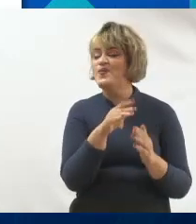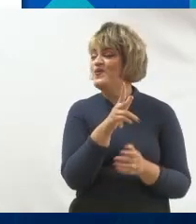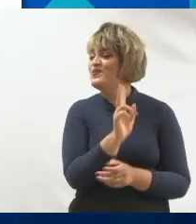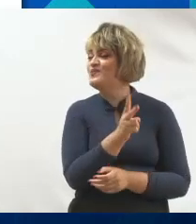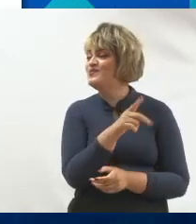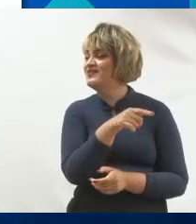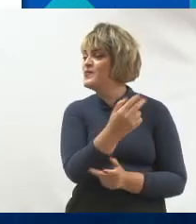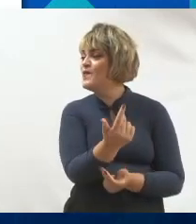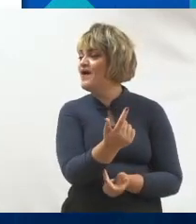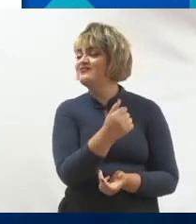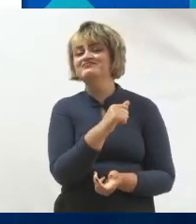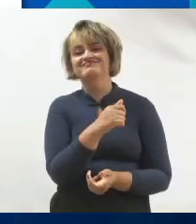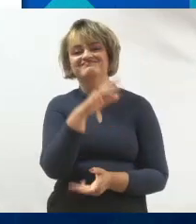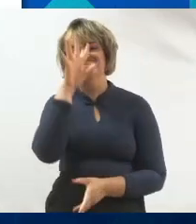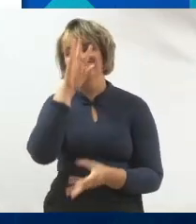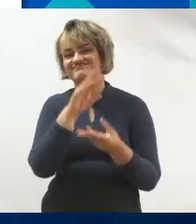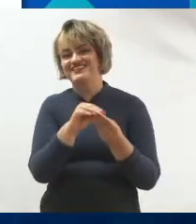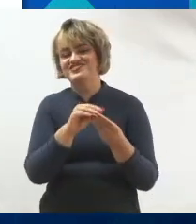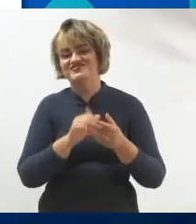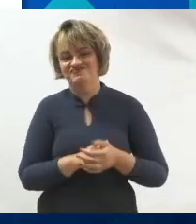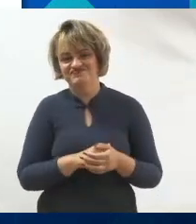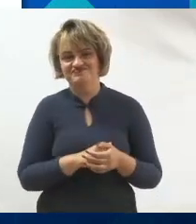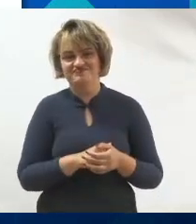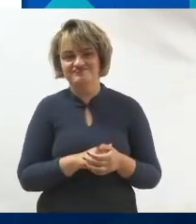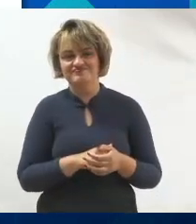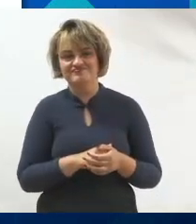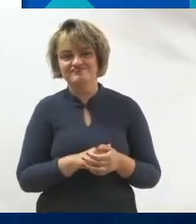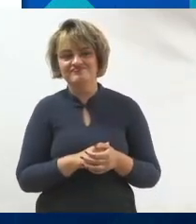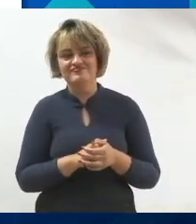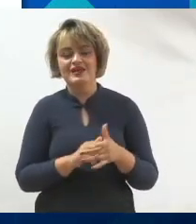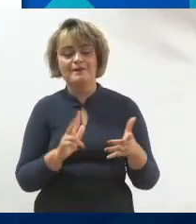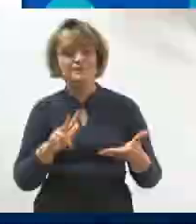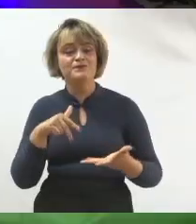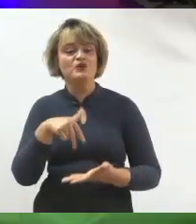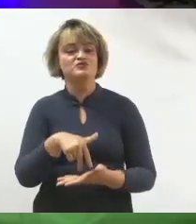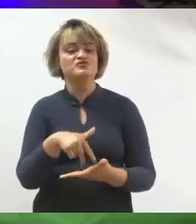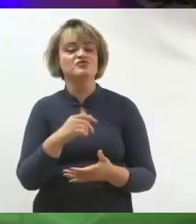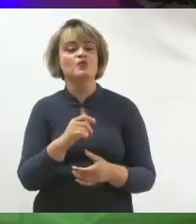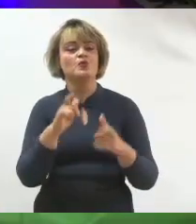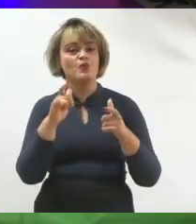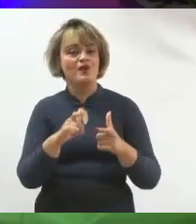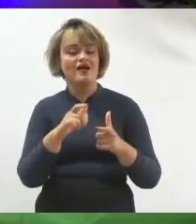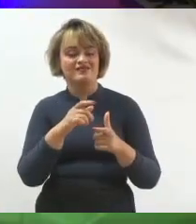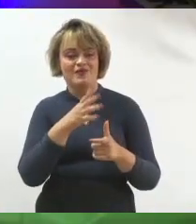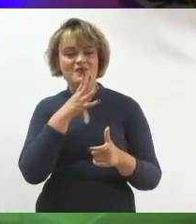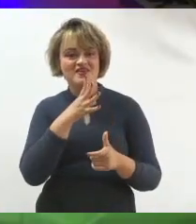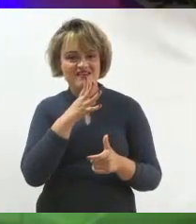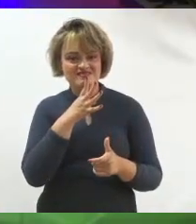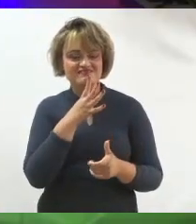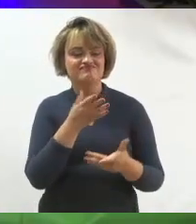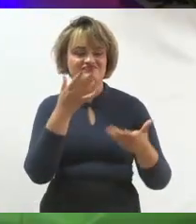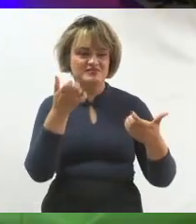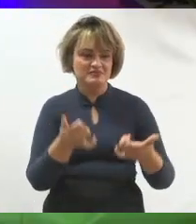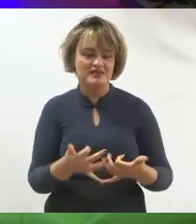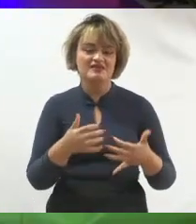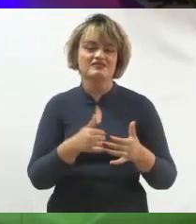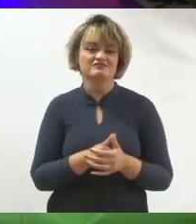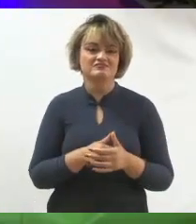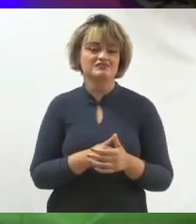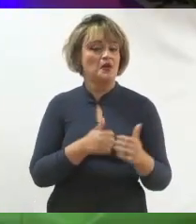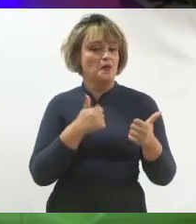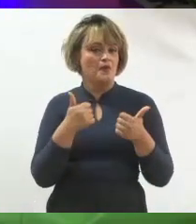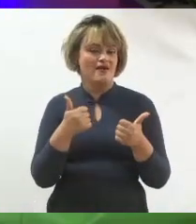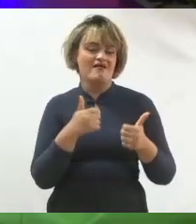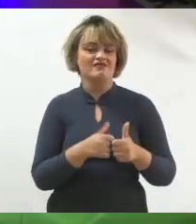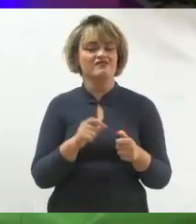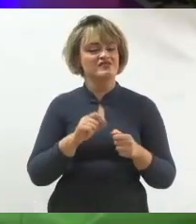falando? Vai. Ela vai começar a se posicionar como uma pessoa que conhece o bairro? Sim. Está tudo legal. Ela está